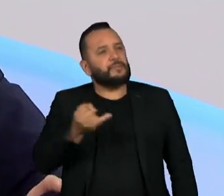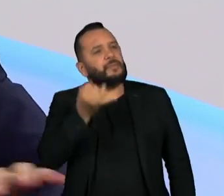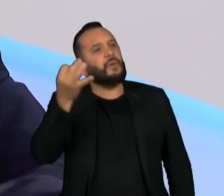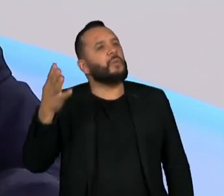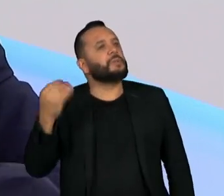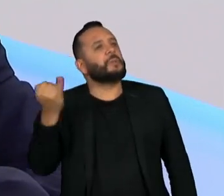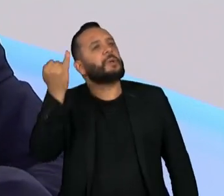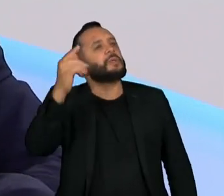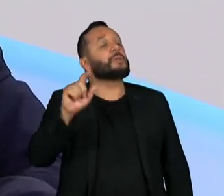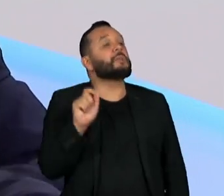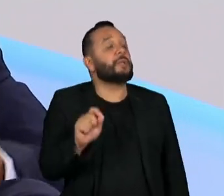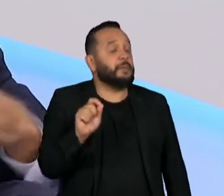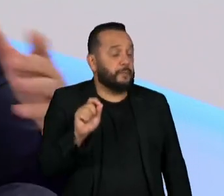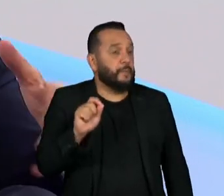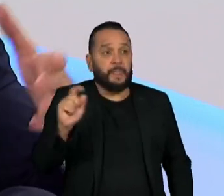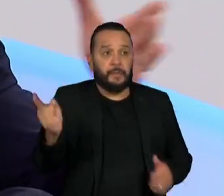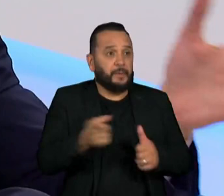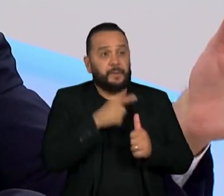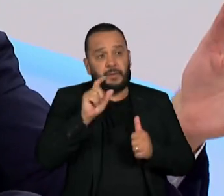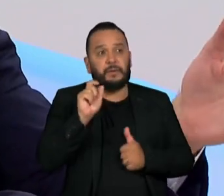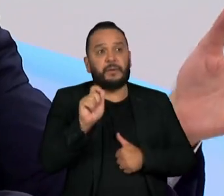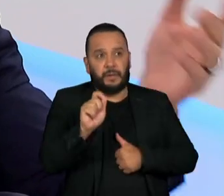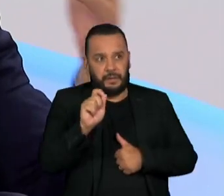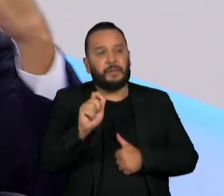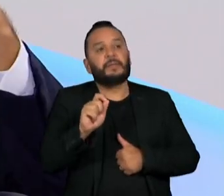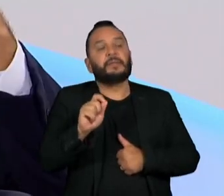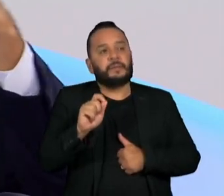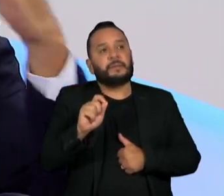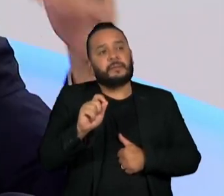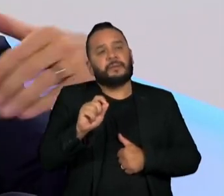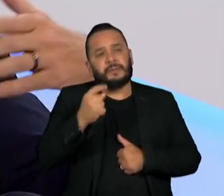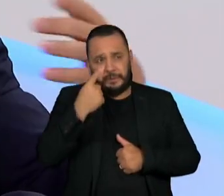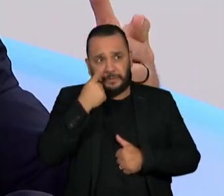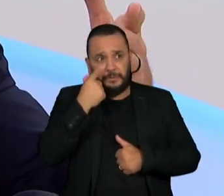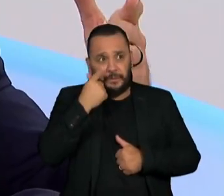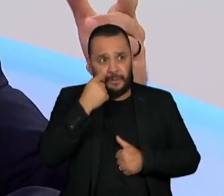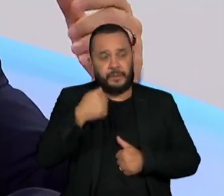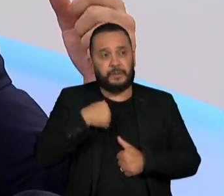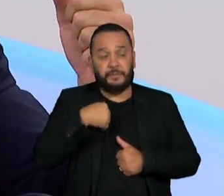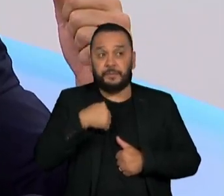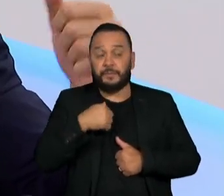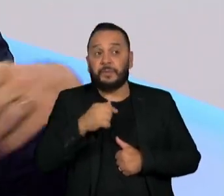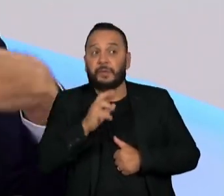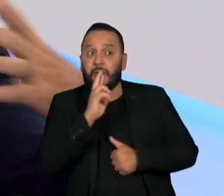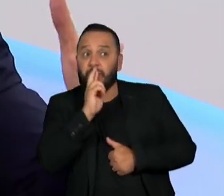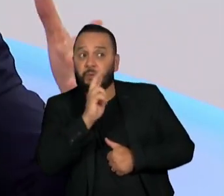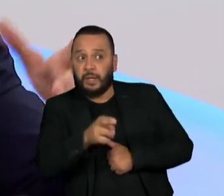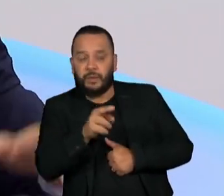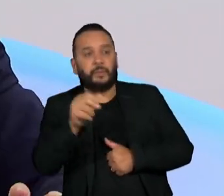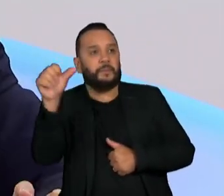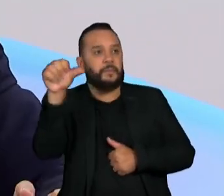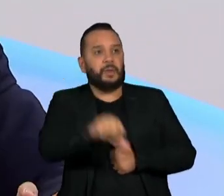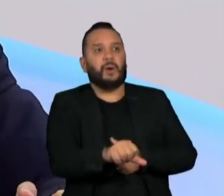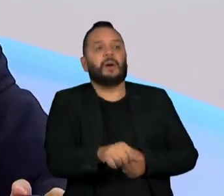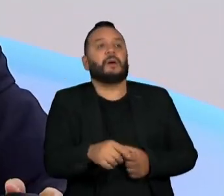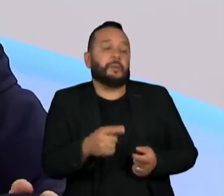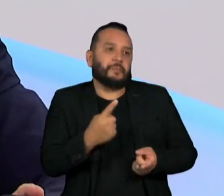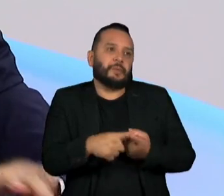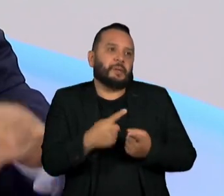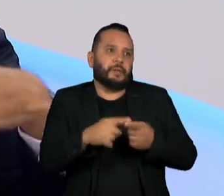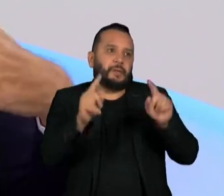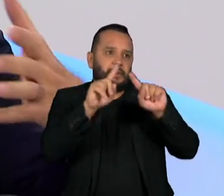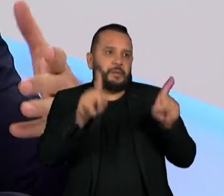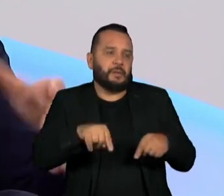importantes. Primeiro, teve uma provisão grande já nesse balanço, agora você vê que o resultado dos bancos foi um pouco pior, porque de fato teve uma provisão grande de